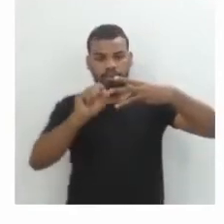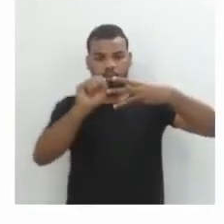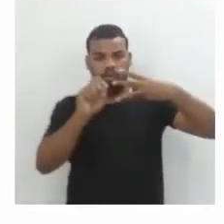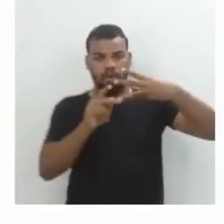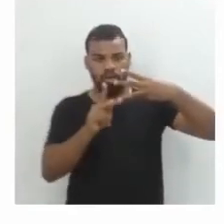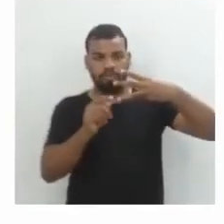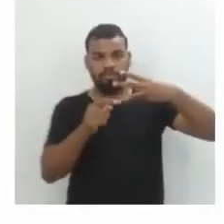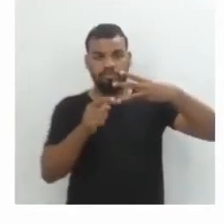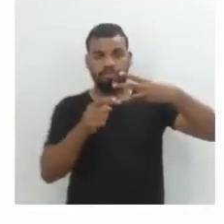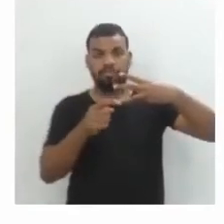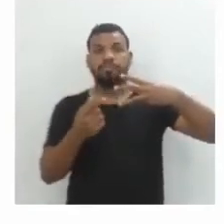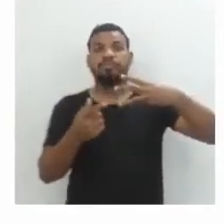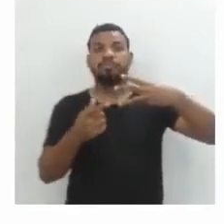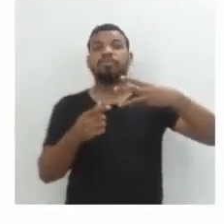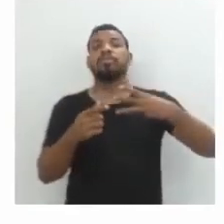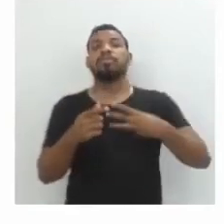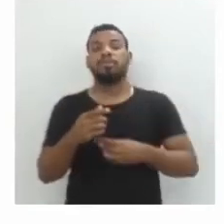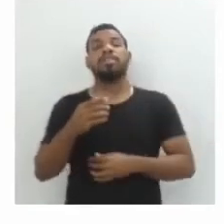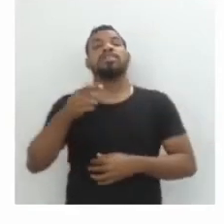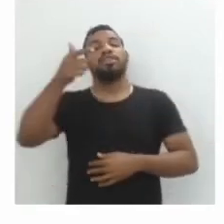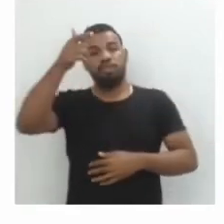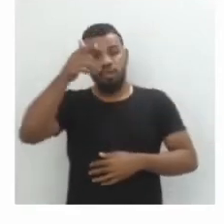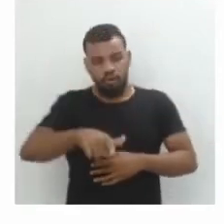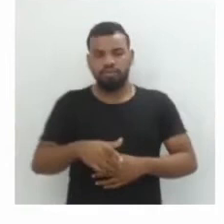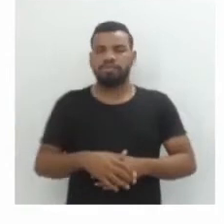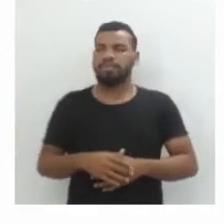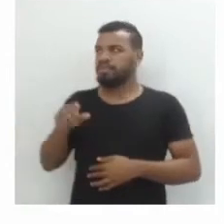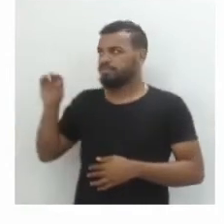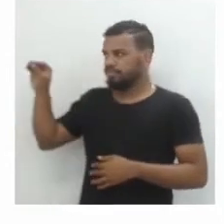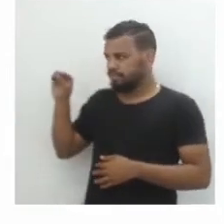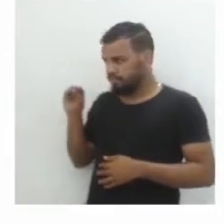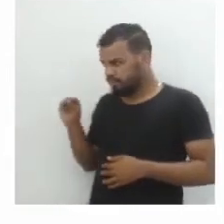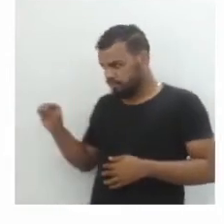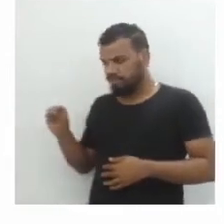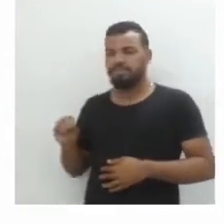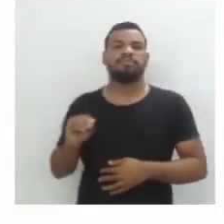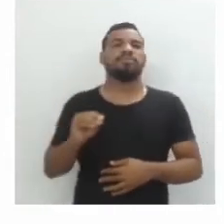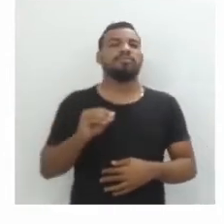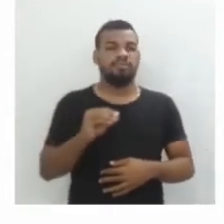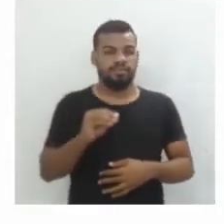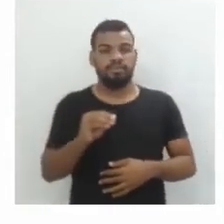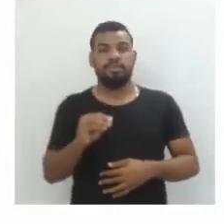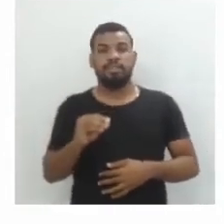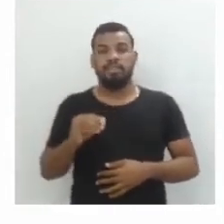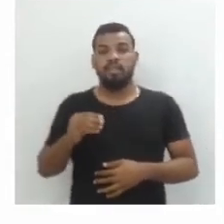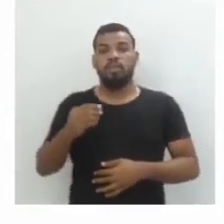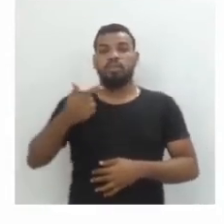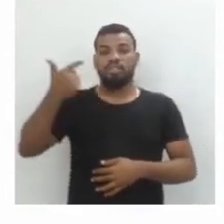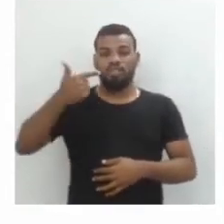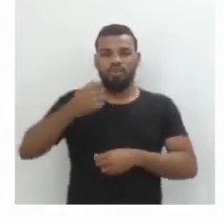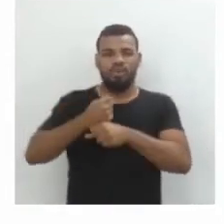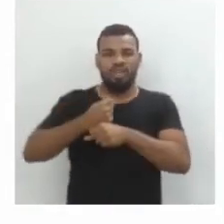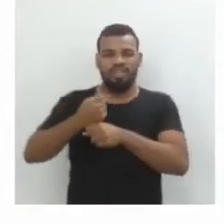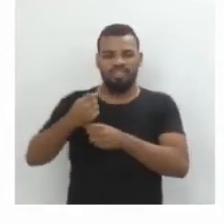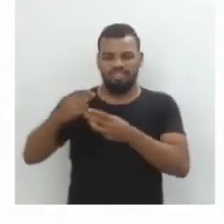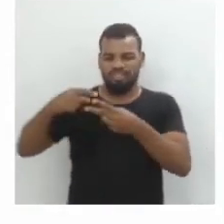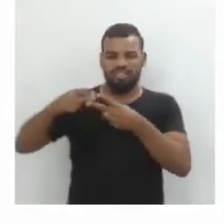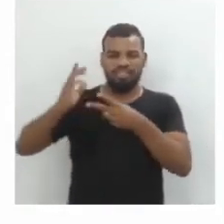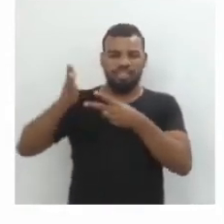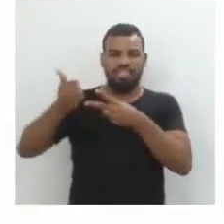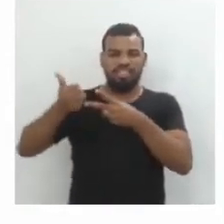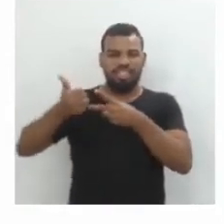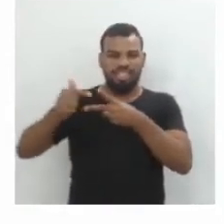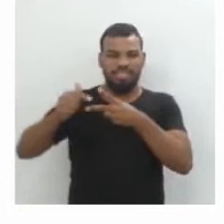que é o último ano, a gente vai considerar o quê? A gente vai considerar como capital o montante do segundo ano, que agora é R$17